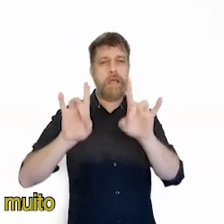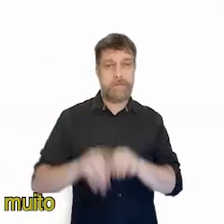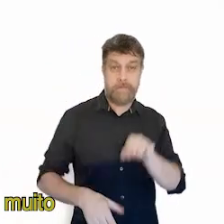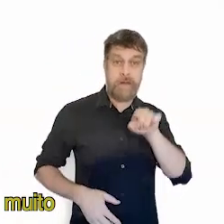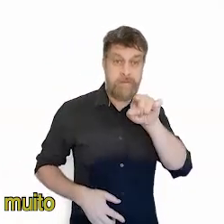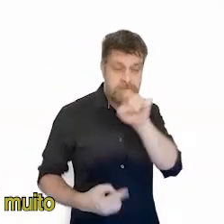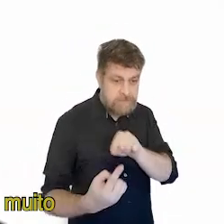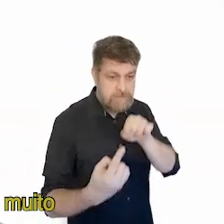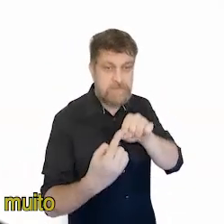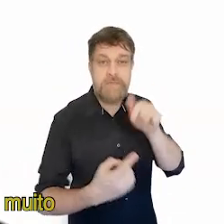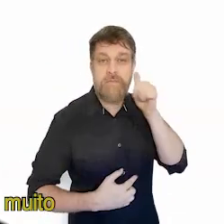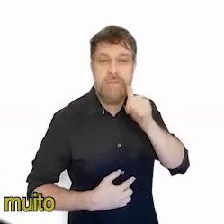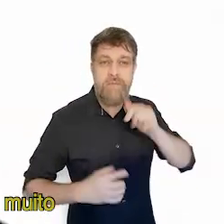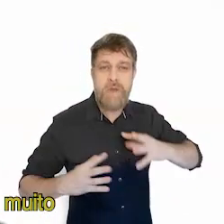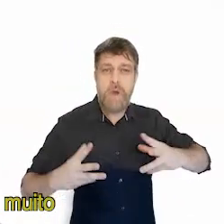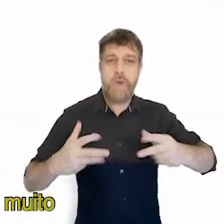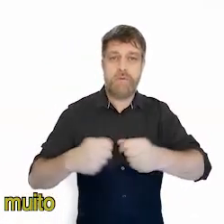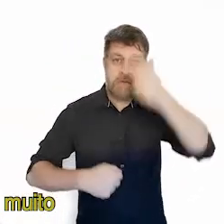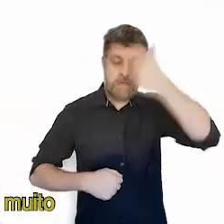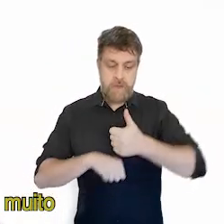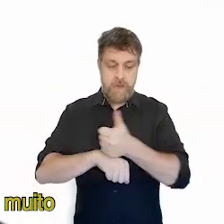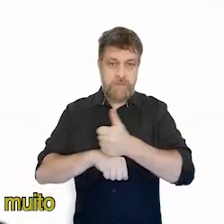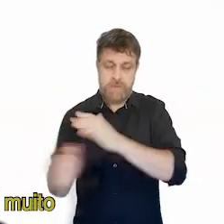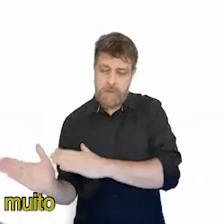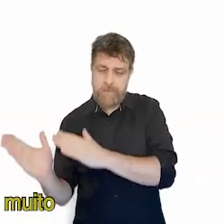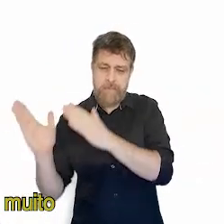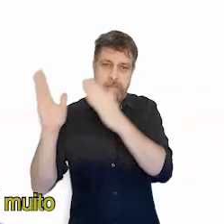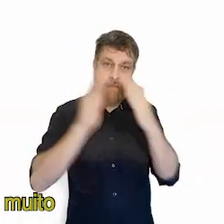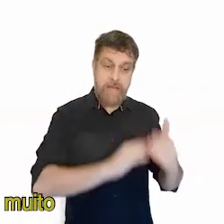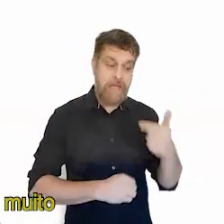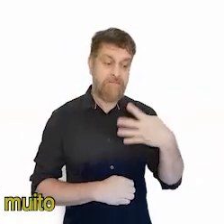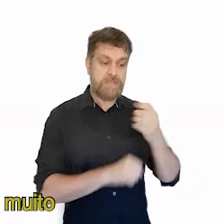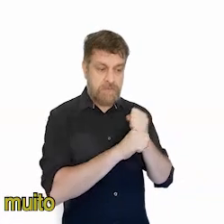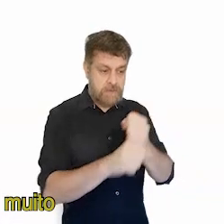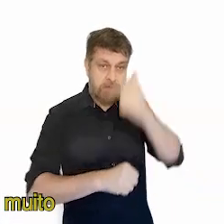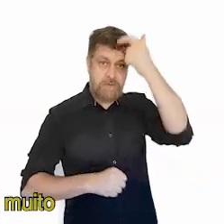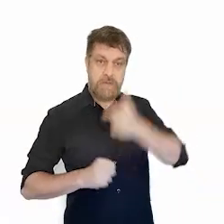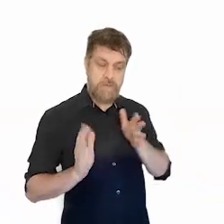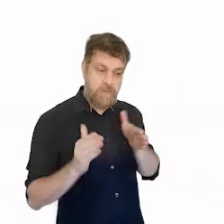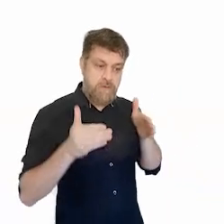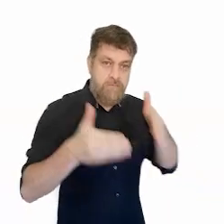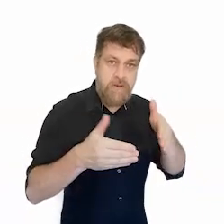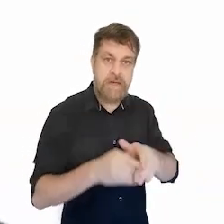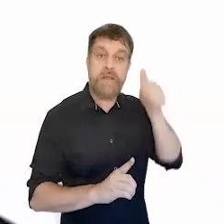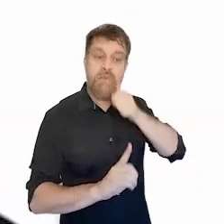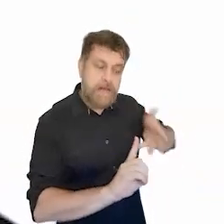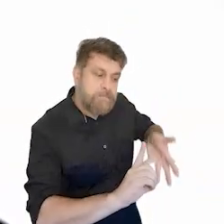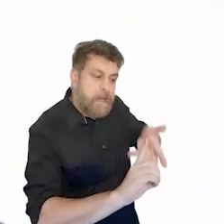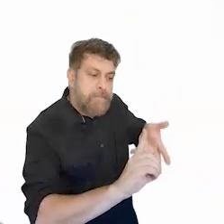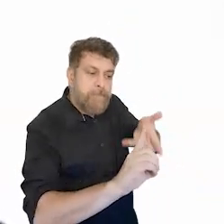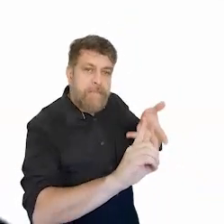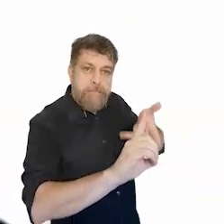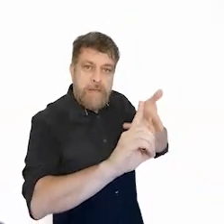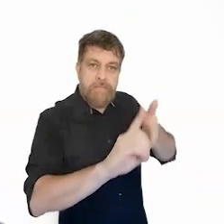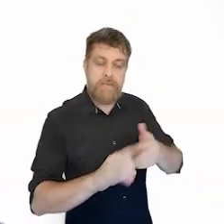para vocês todas. E na minha carreira toda na GE, daqui a 24 anos, eu sempre me dediquei muito para o desenvolvimento de mulheres. Eu estou